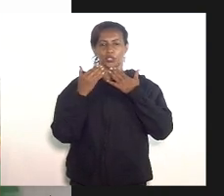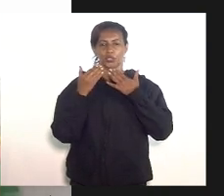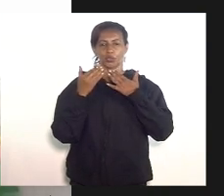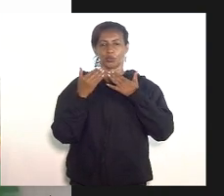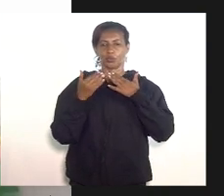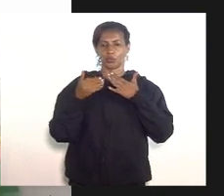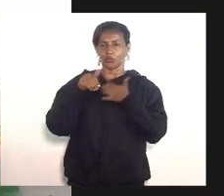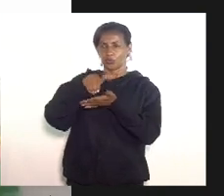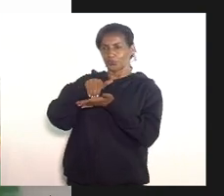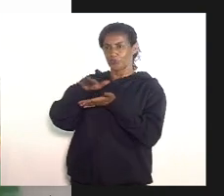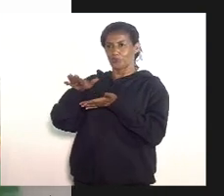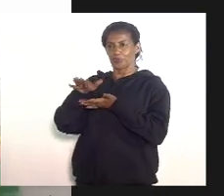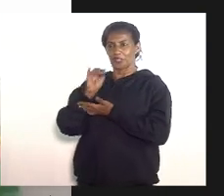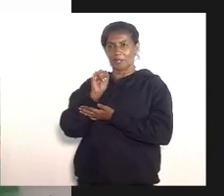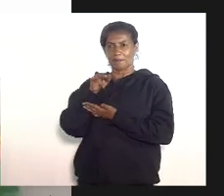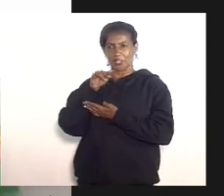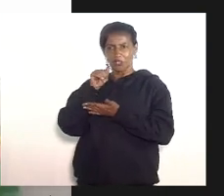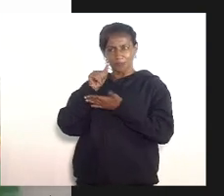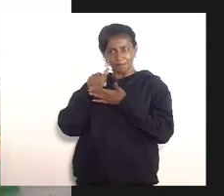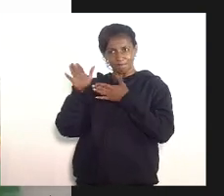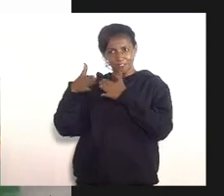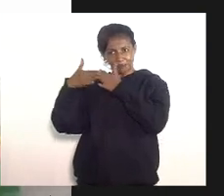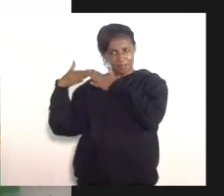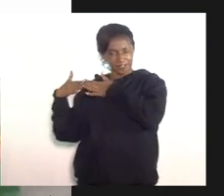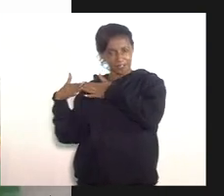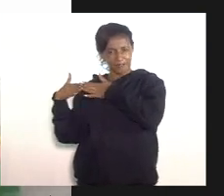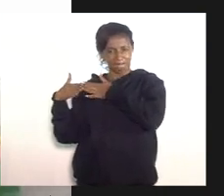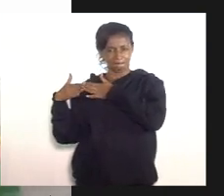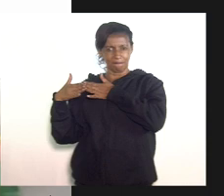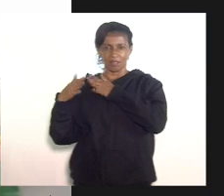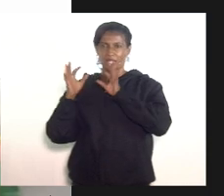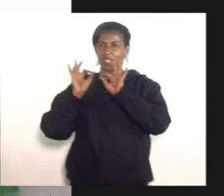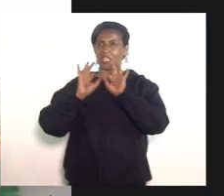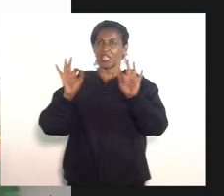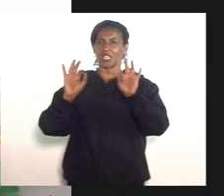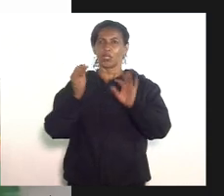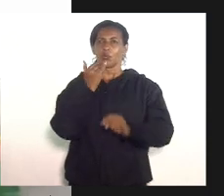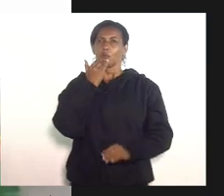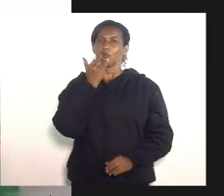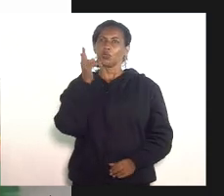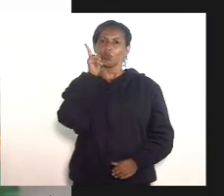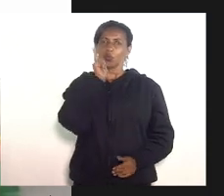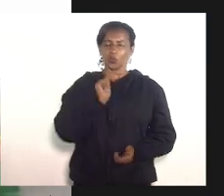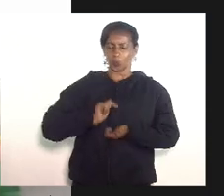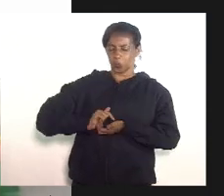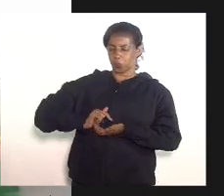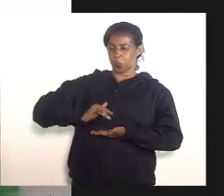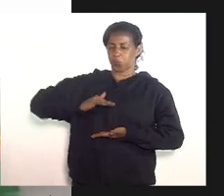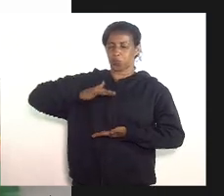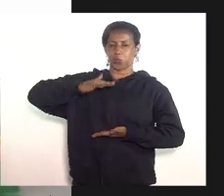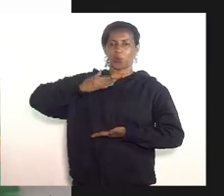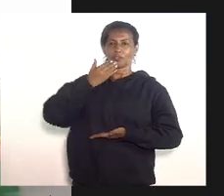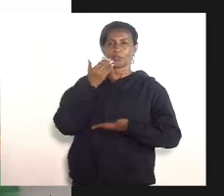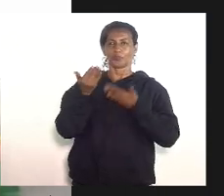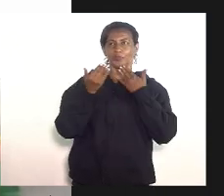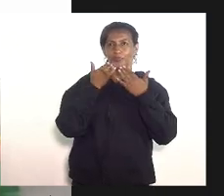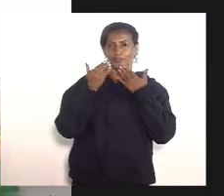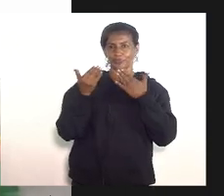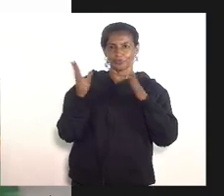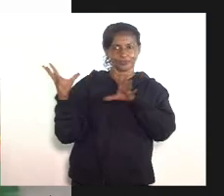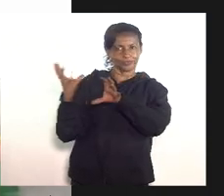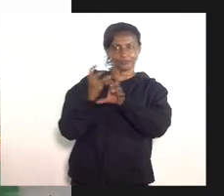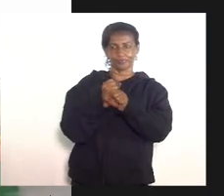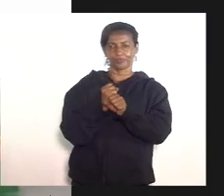e nenhum desses pedidos consegue ganhar algum volume dentro da Câmara